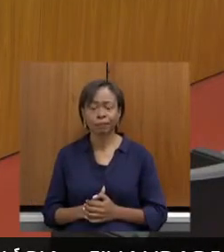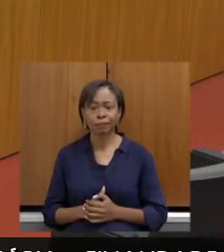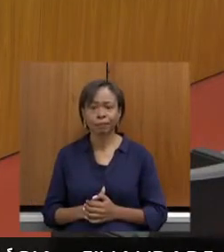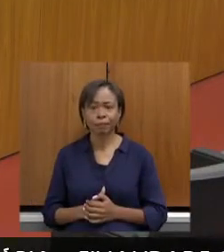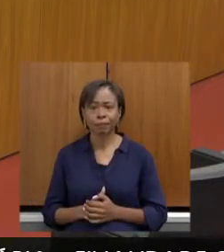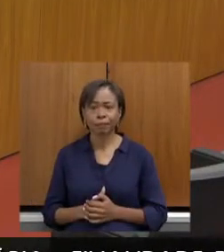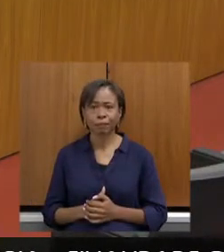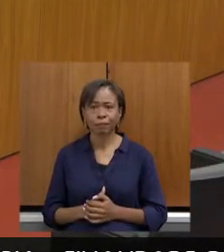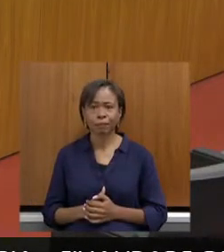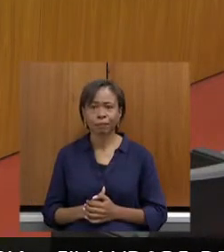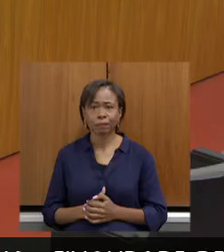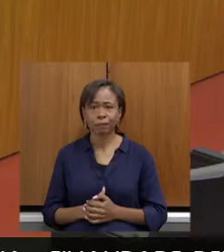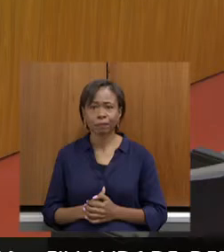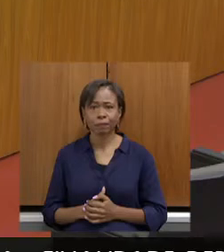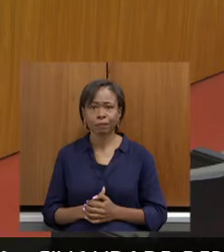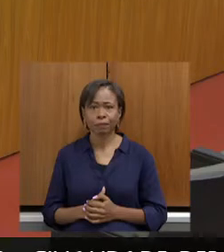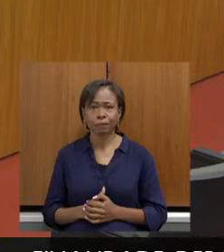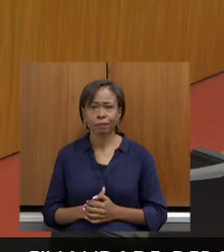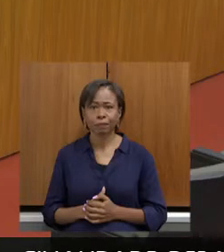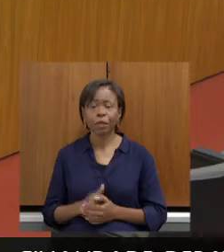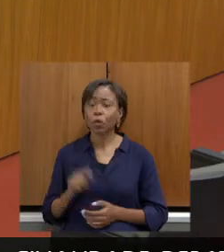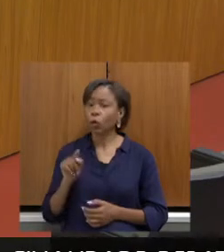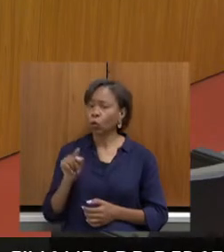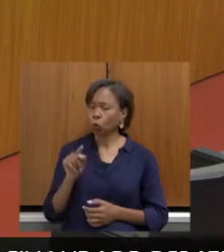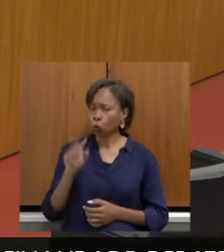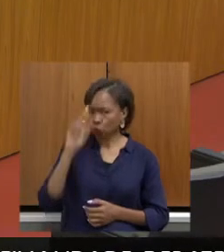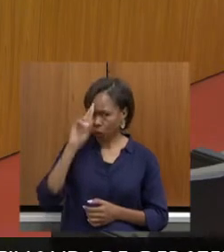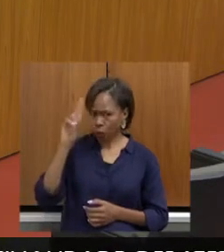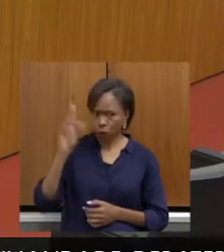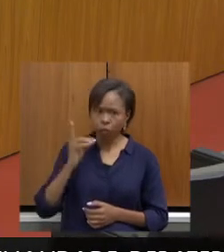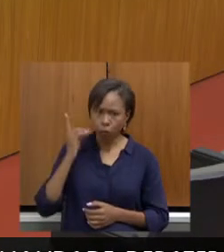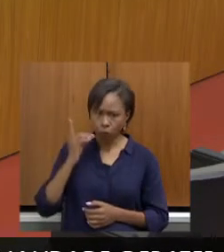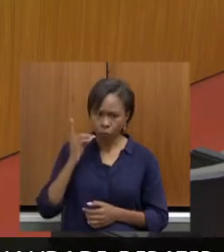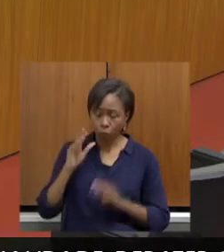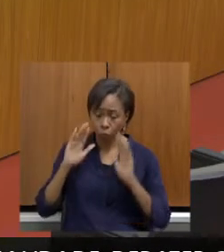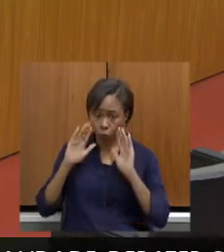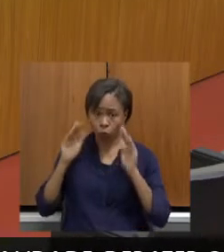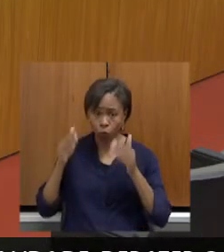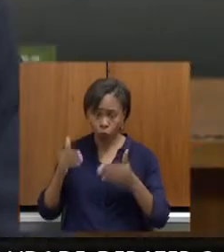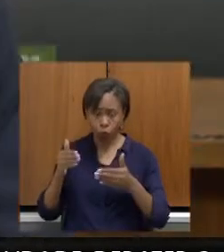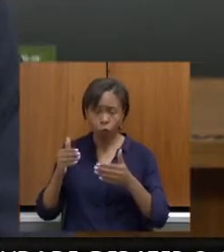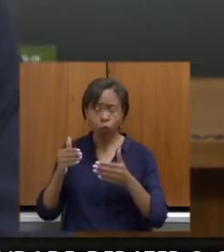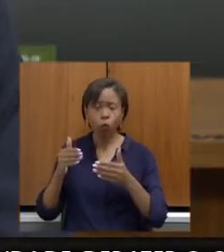aqui. Eu queria... O senhor que defende a pauta dos deficientes, realmente,